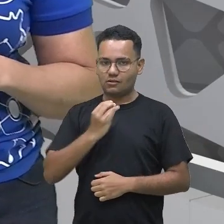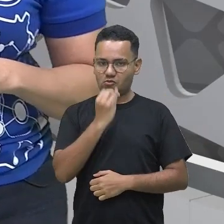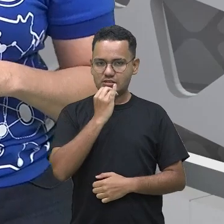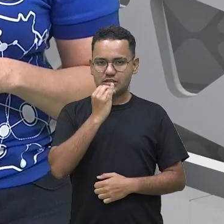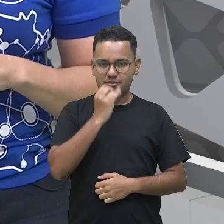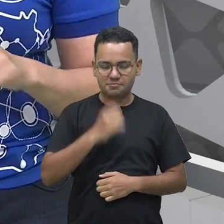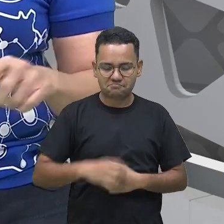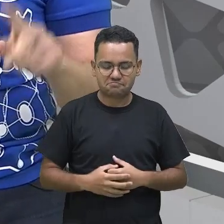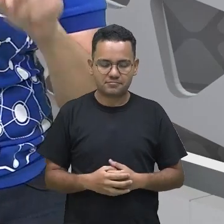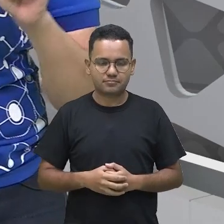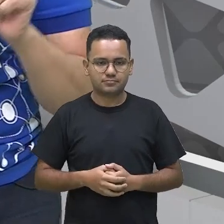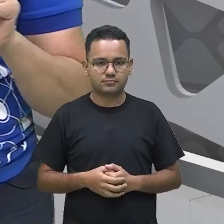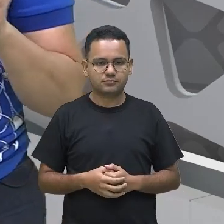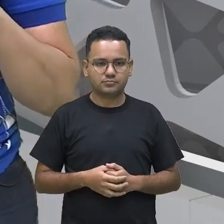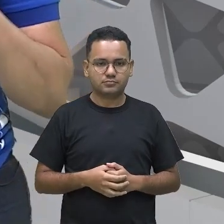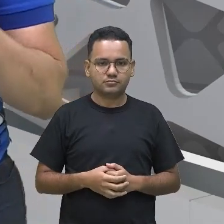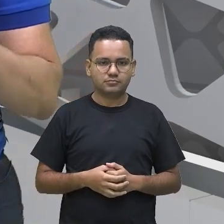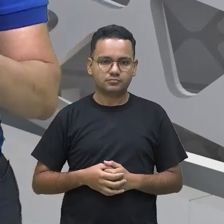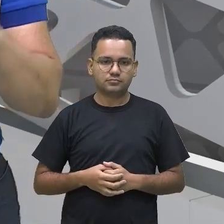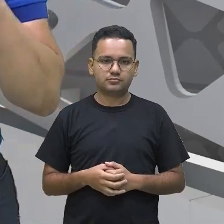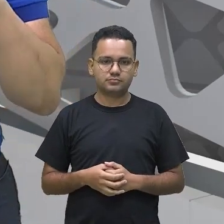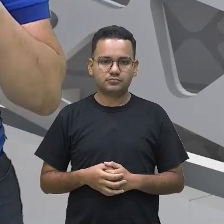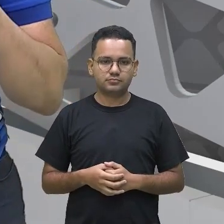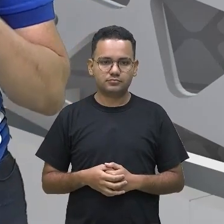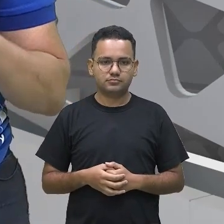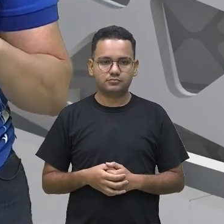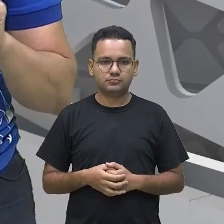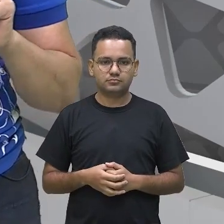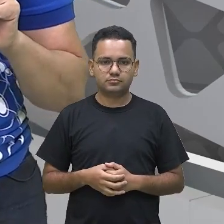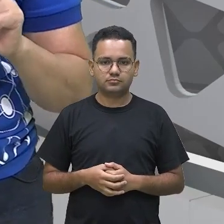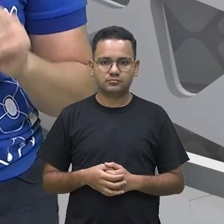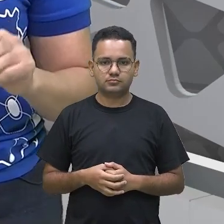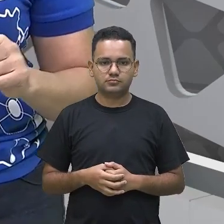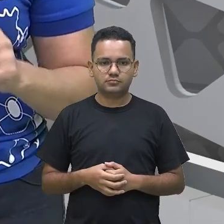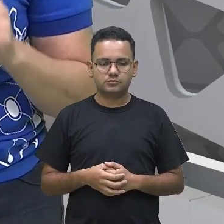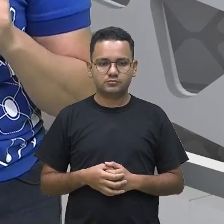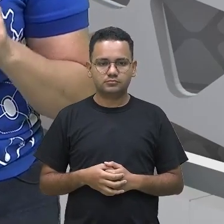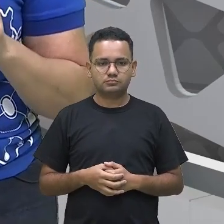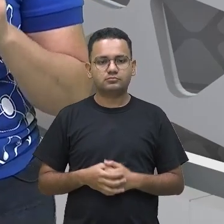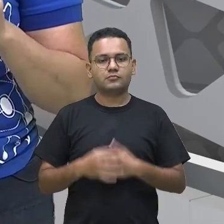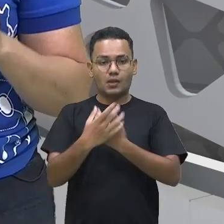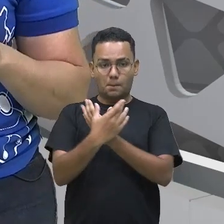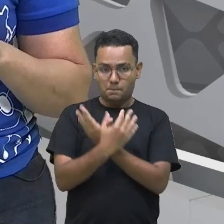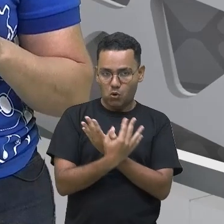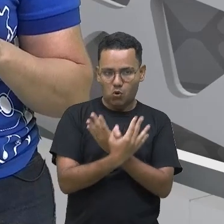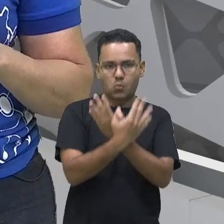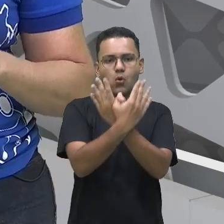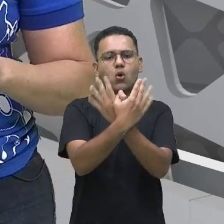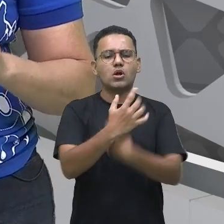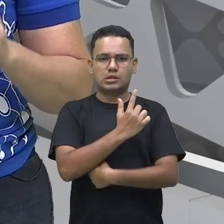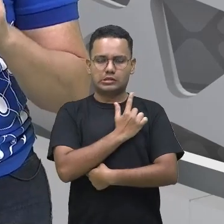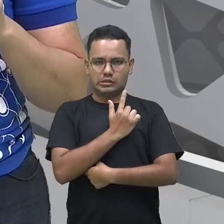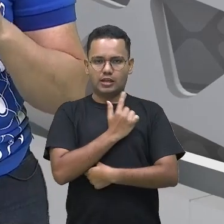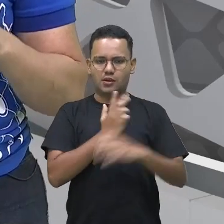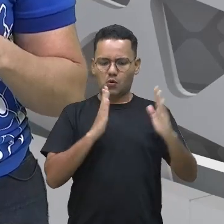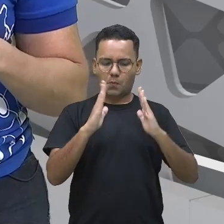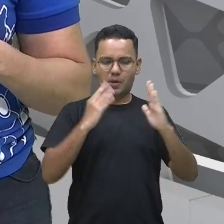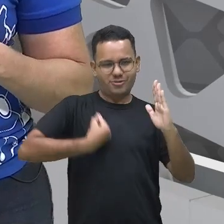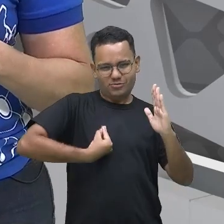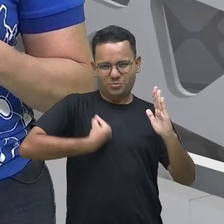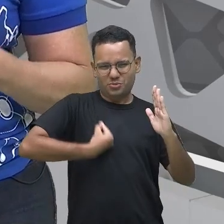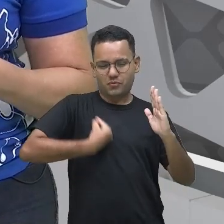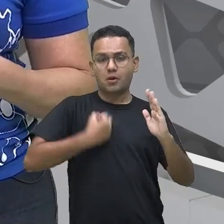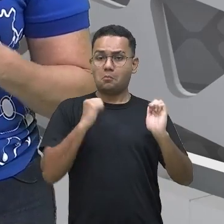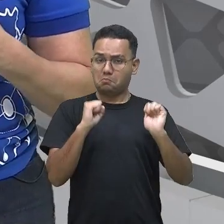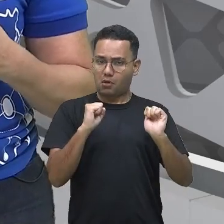infográfico. Então, vamos lá. Olha, as borboletas podem viver de uma semana a quase um ano em seu